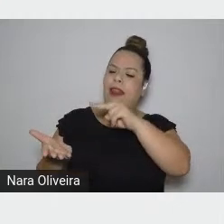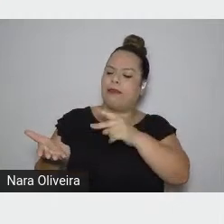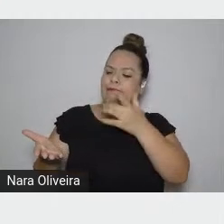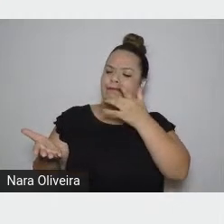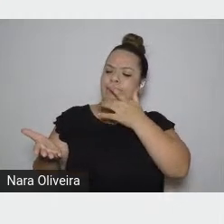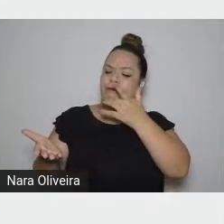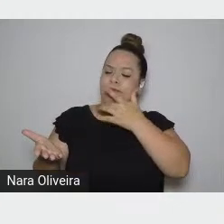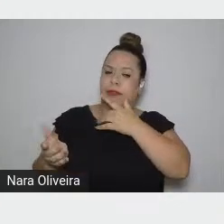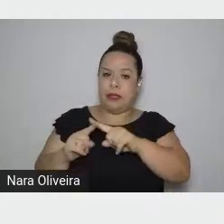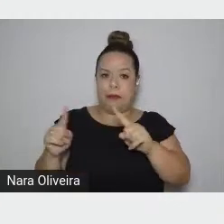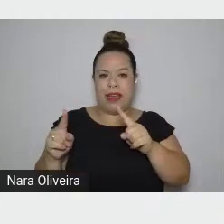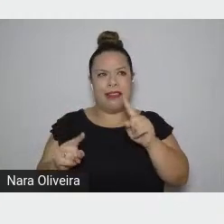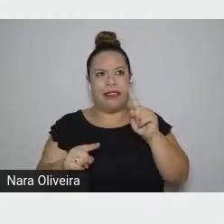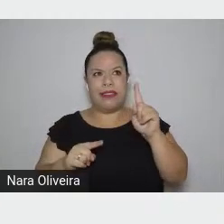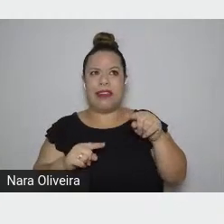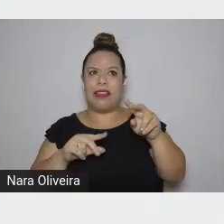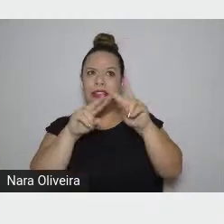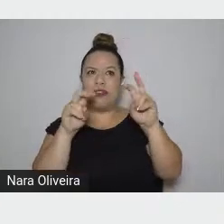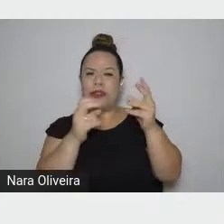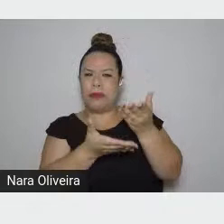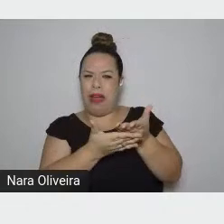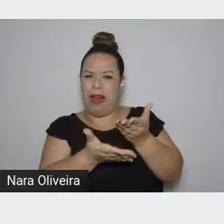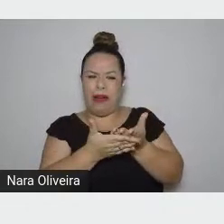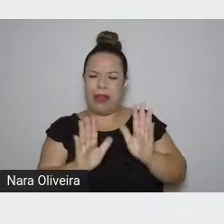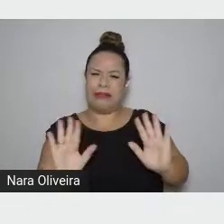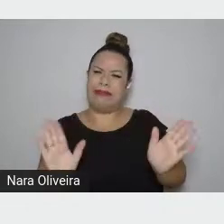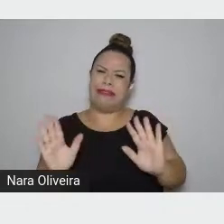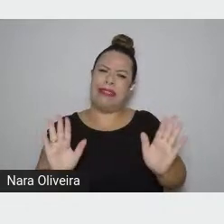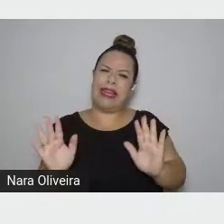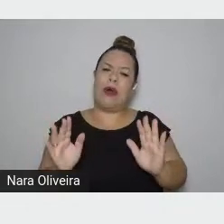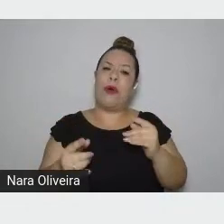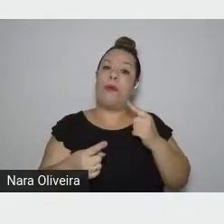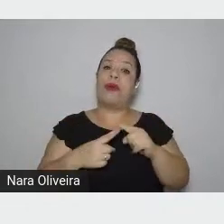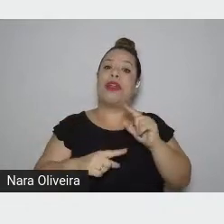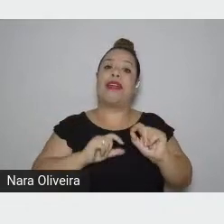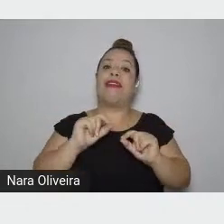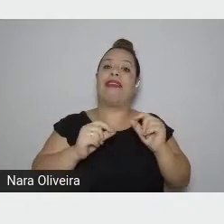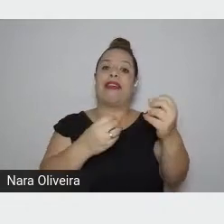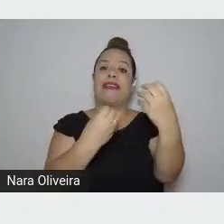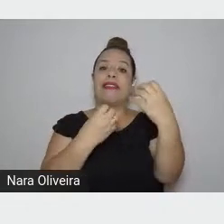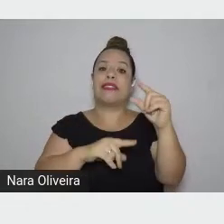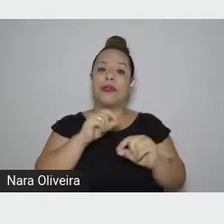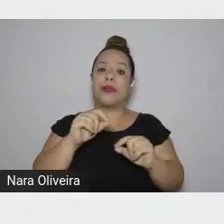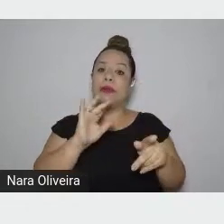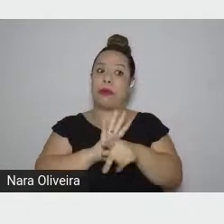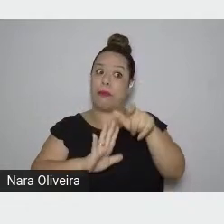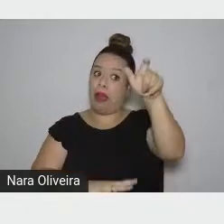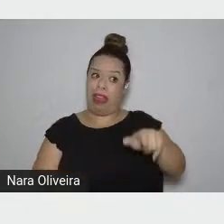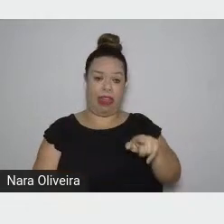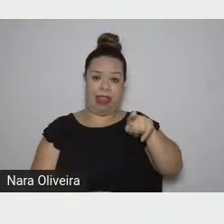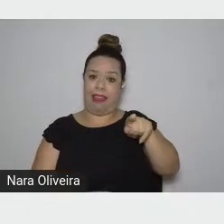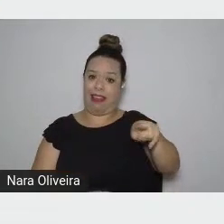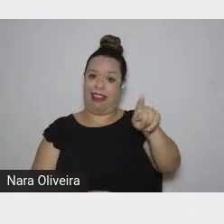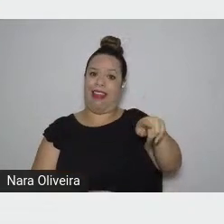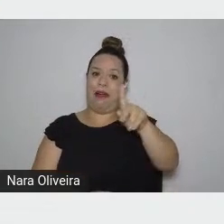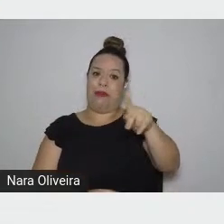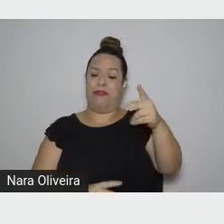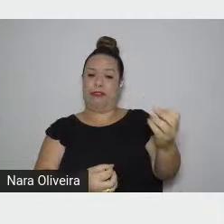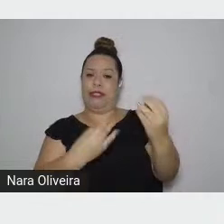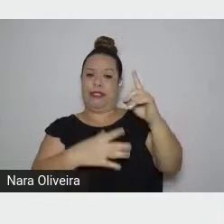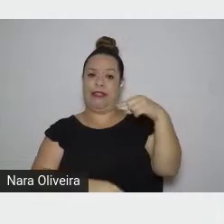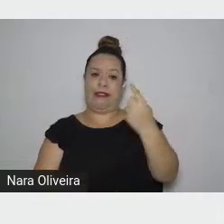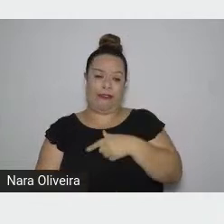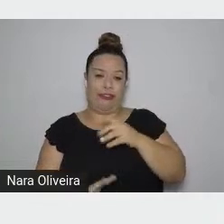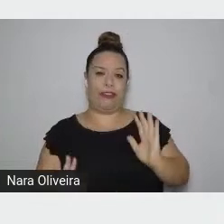aula sobre o Saramago, porque quem nos ensina é o Saramago. No